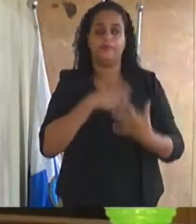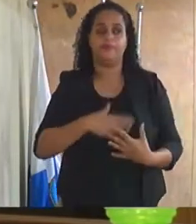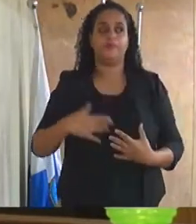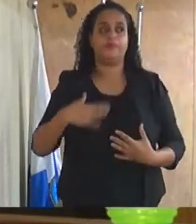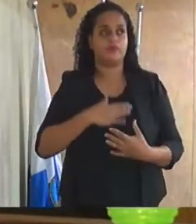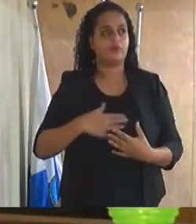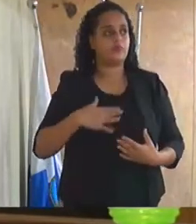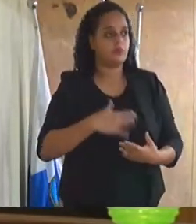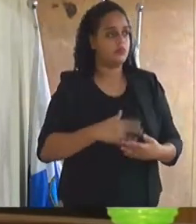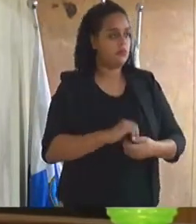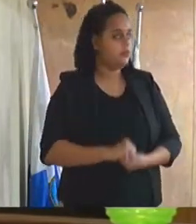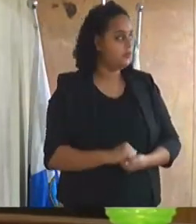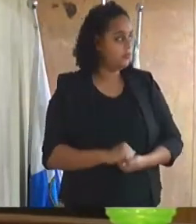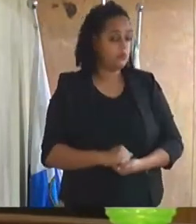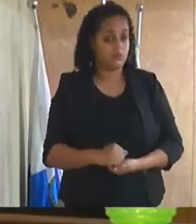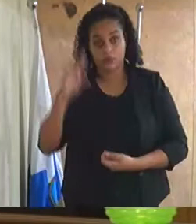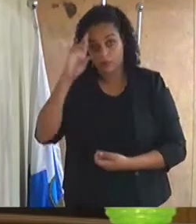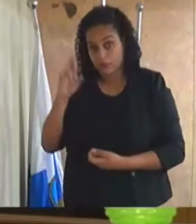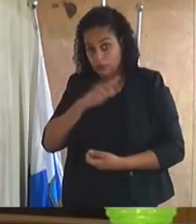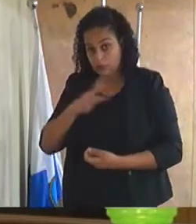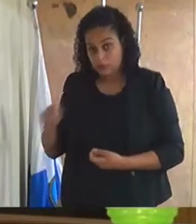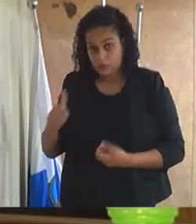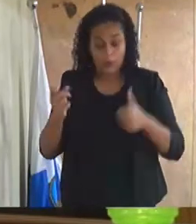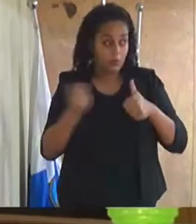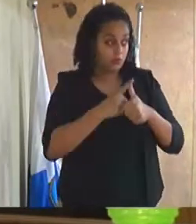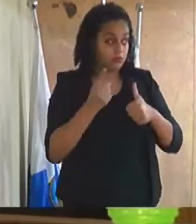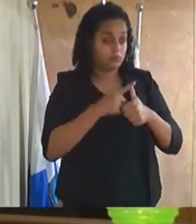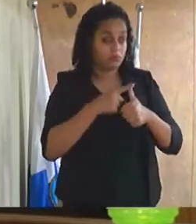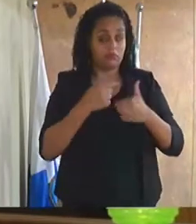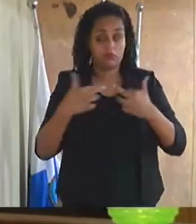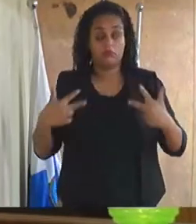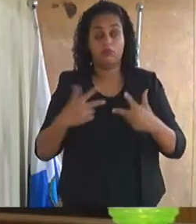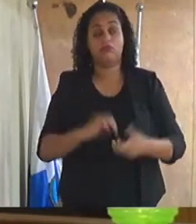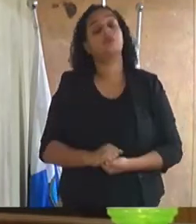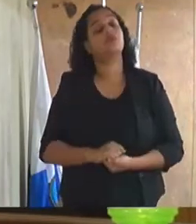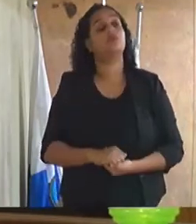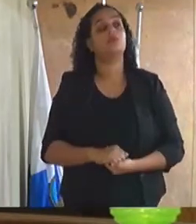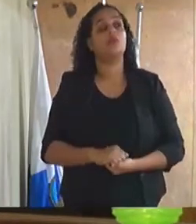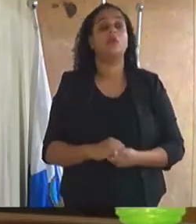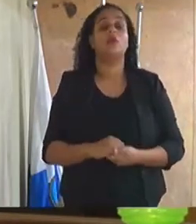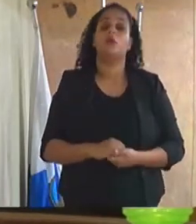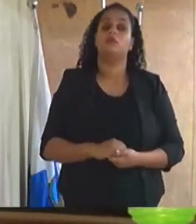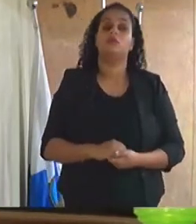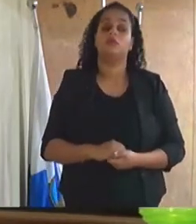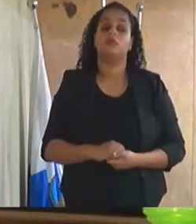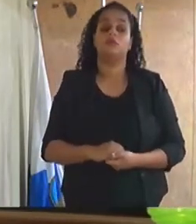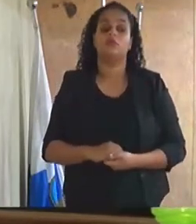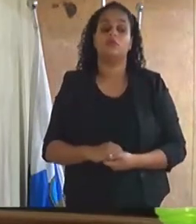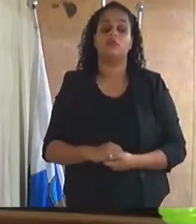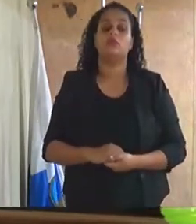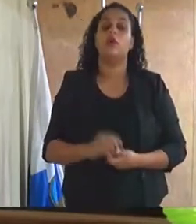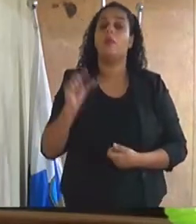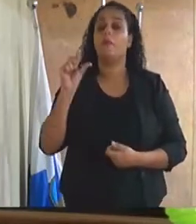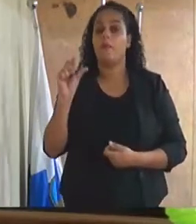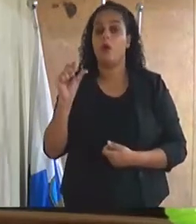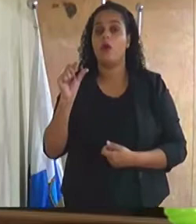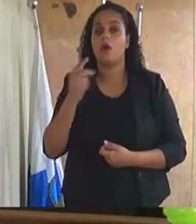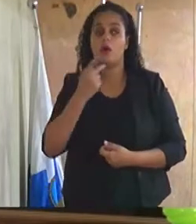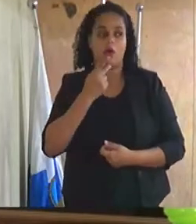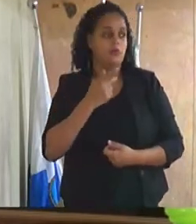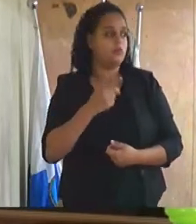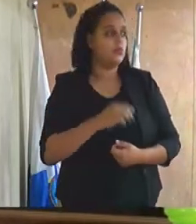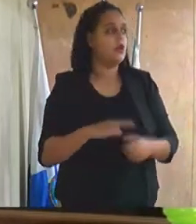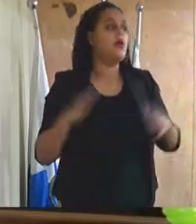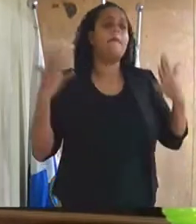os colegas. Mas, senhor presidente, primeiramente, eu queria aqui, em poucas palavras, para anisar o